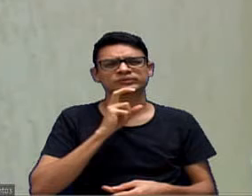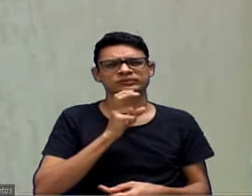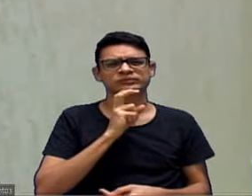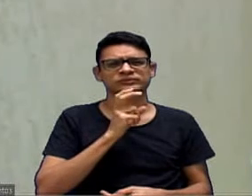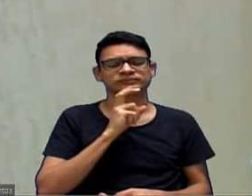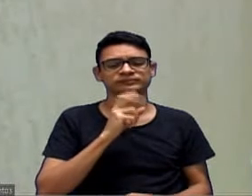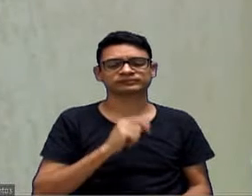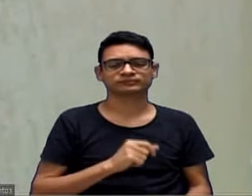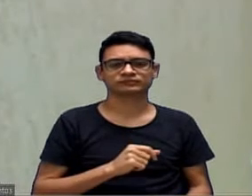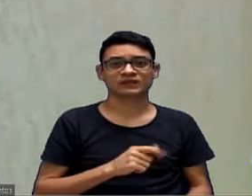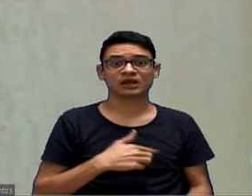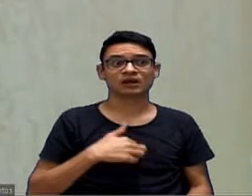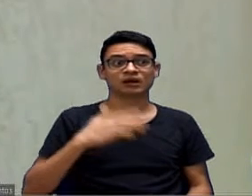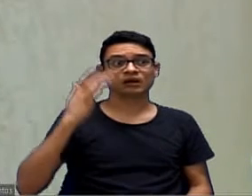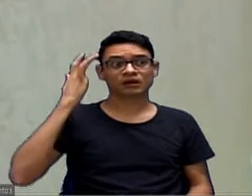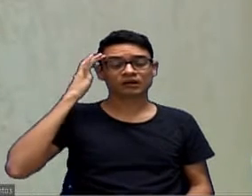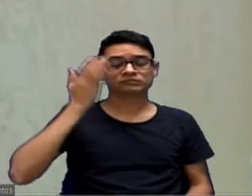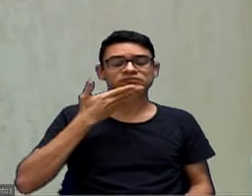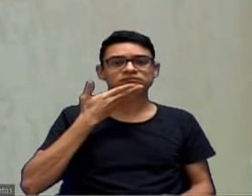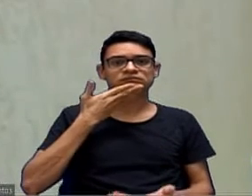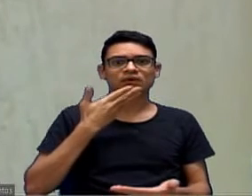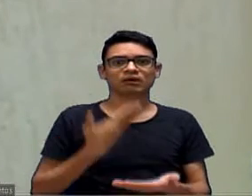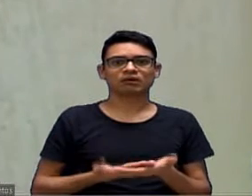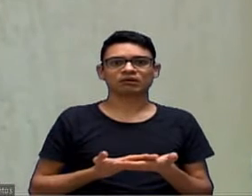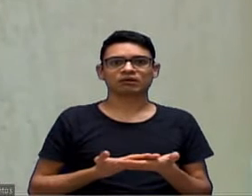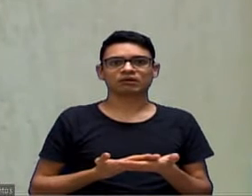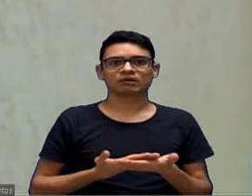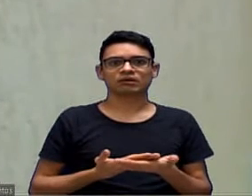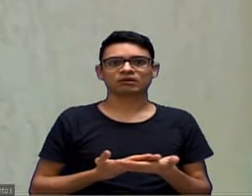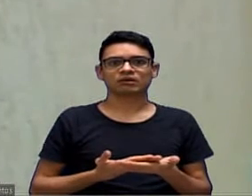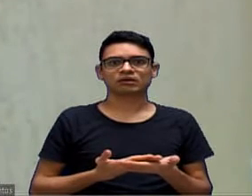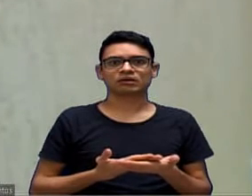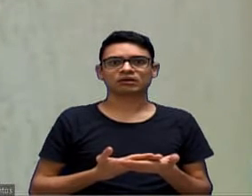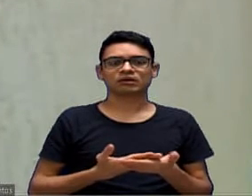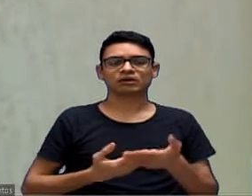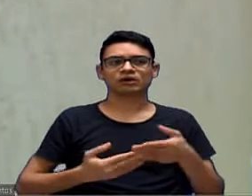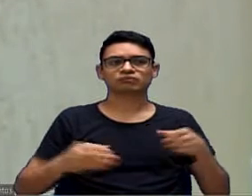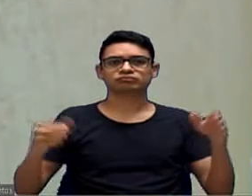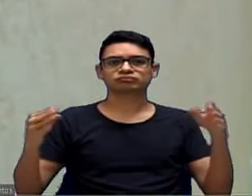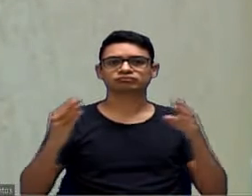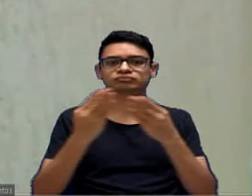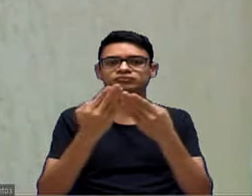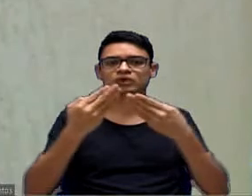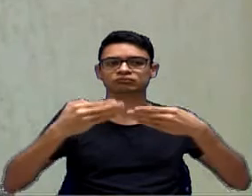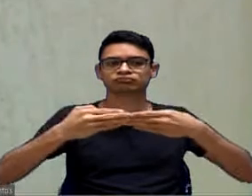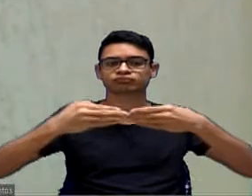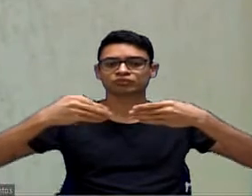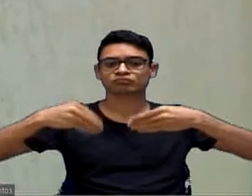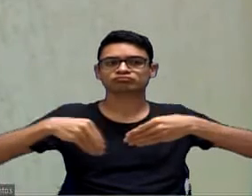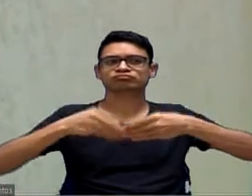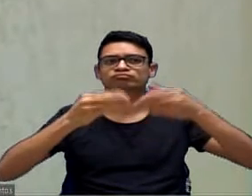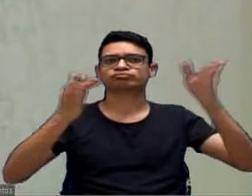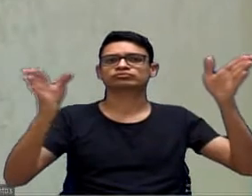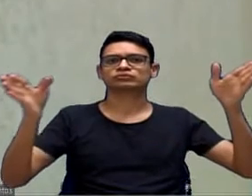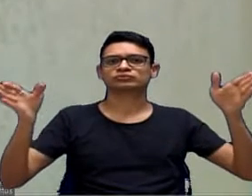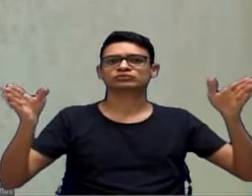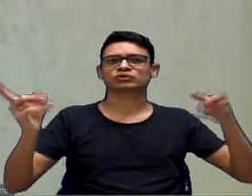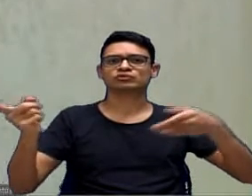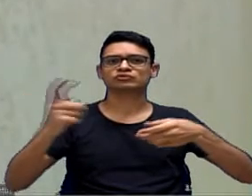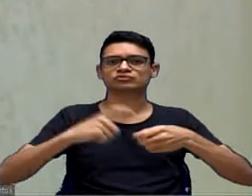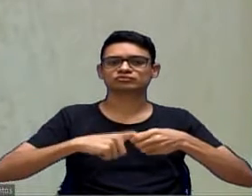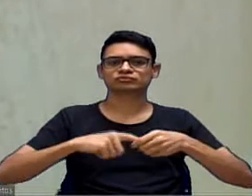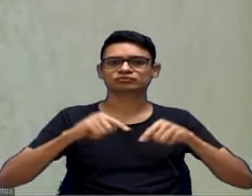Eu fiquei assim, de queixo caído, de inaugurarem um retorno aqui na